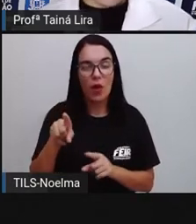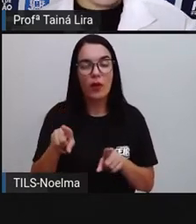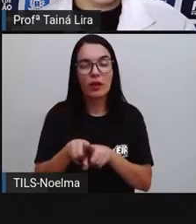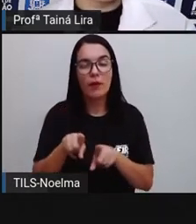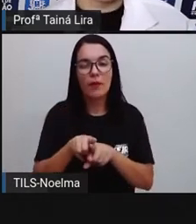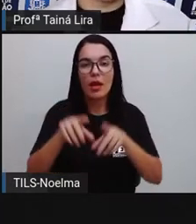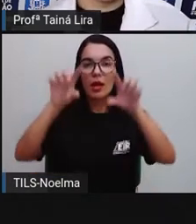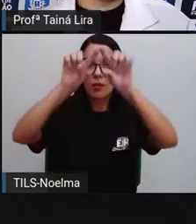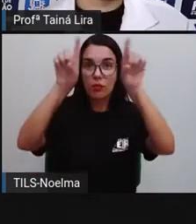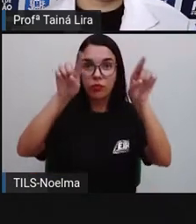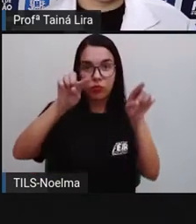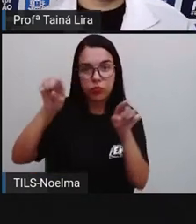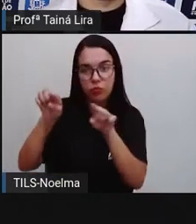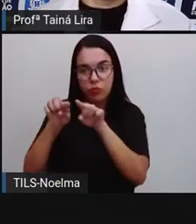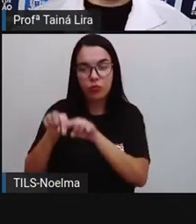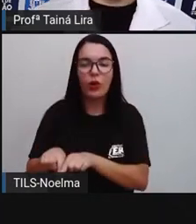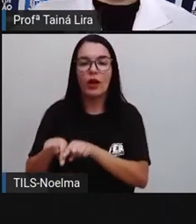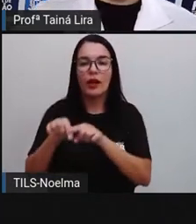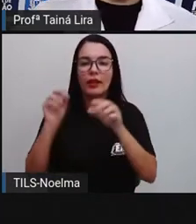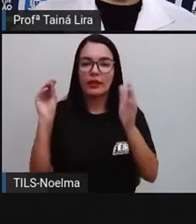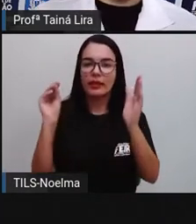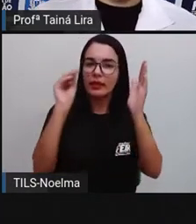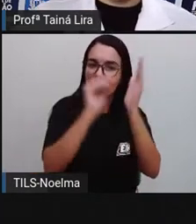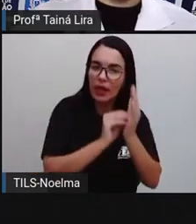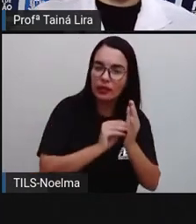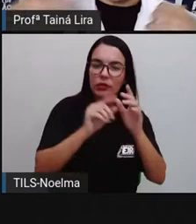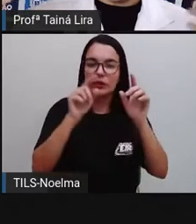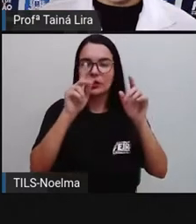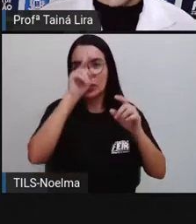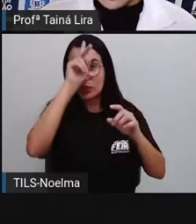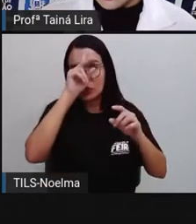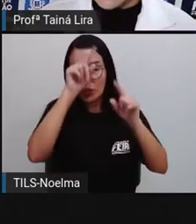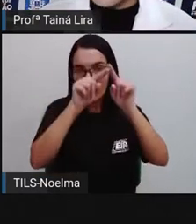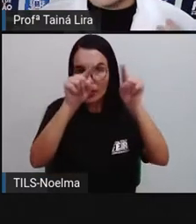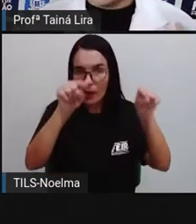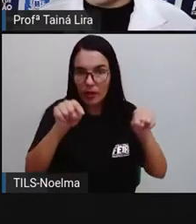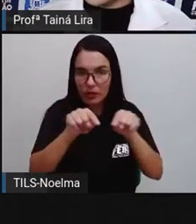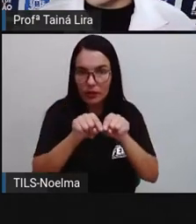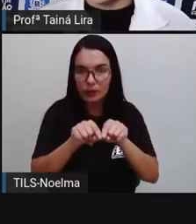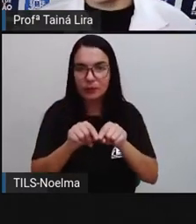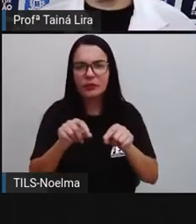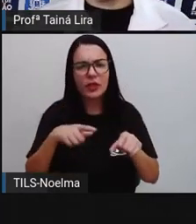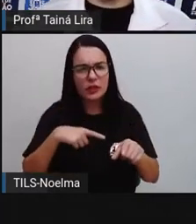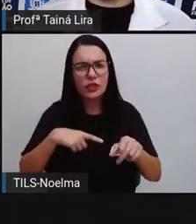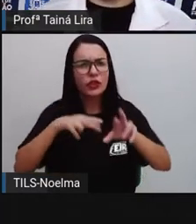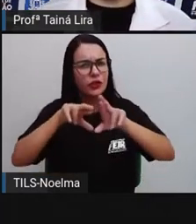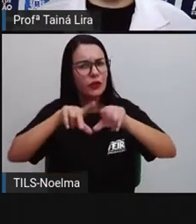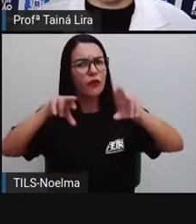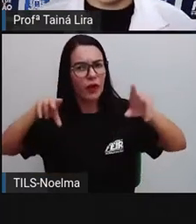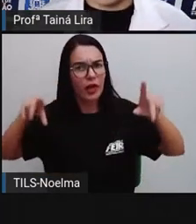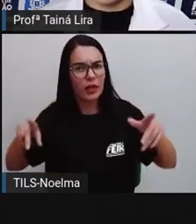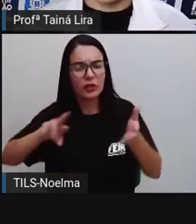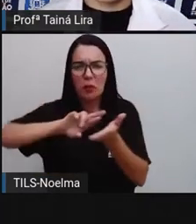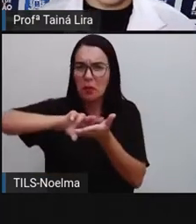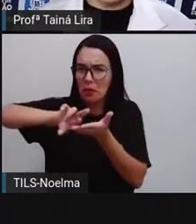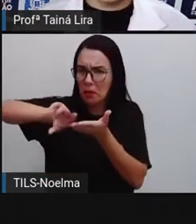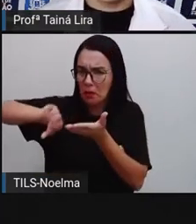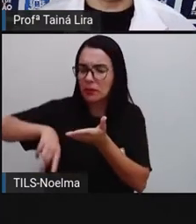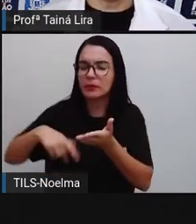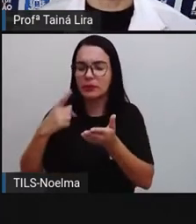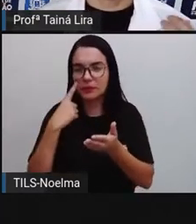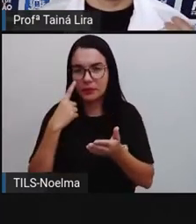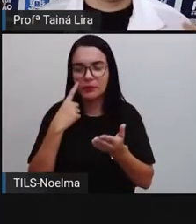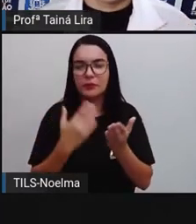balões, que nós já vimos que existem balões diferentes aí para as histórias em quadrinhos, tá?